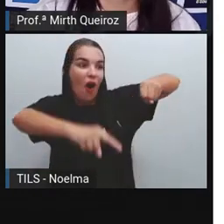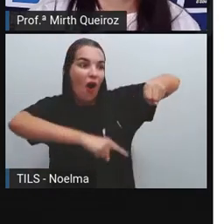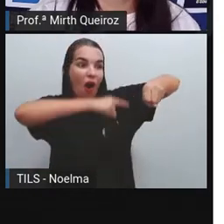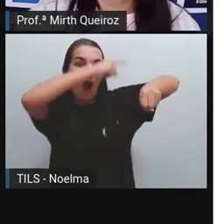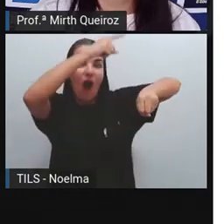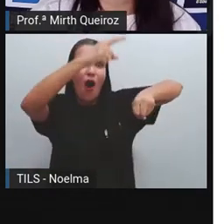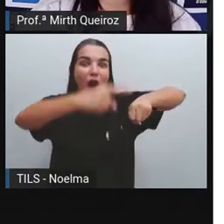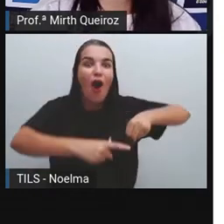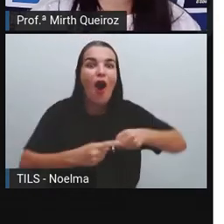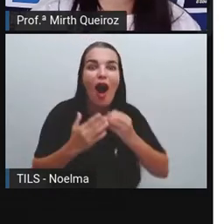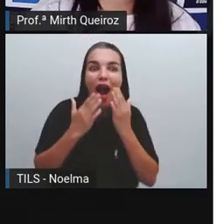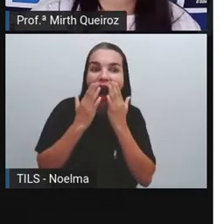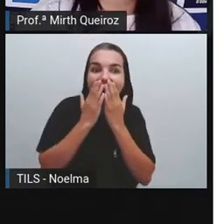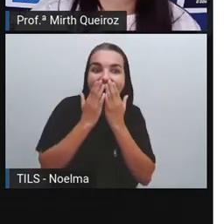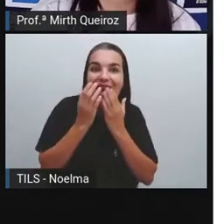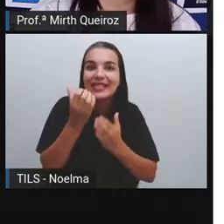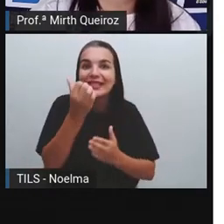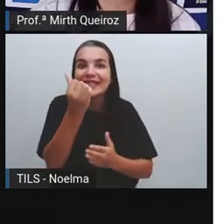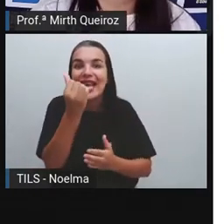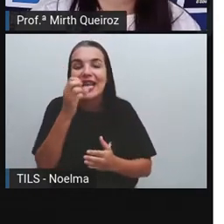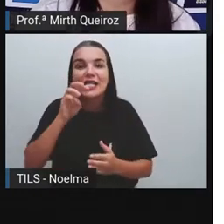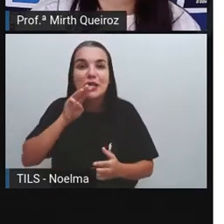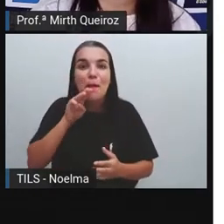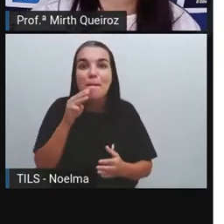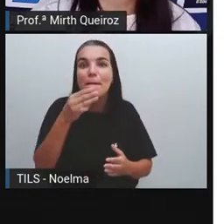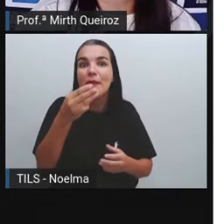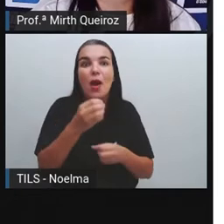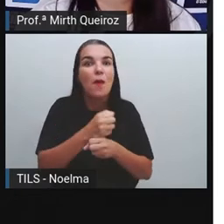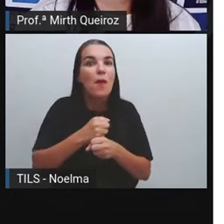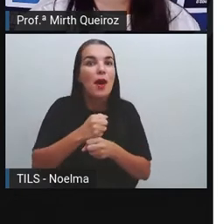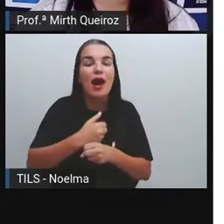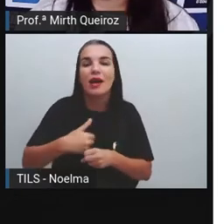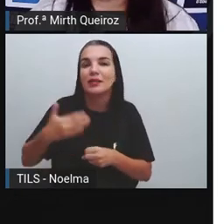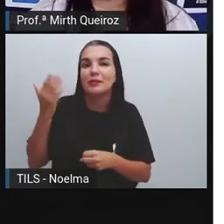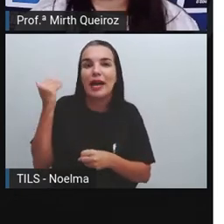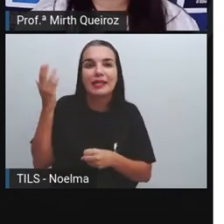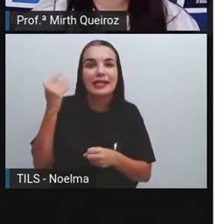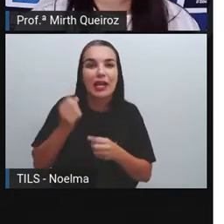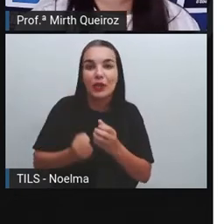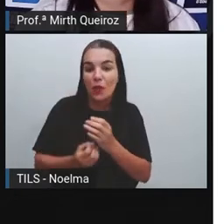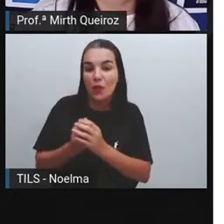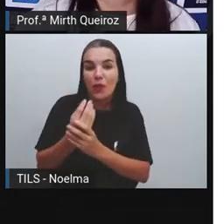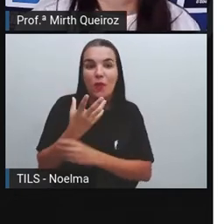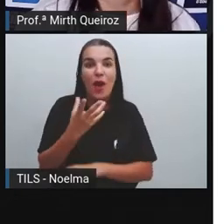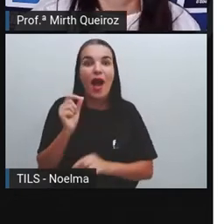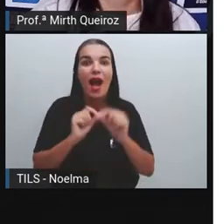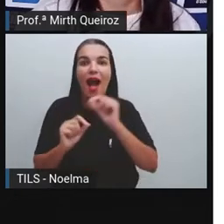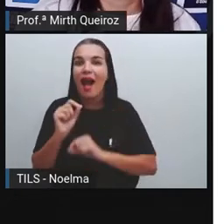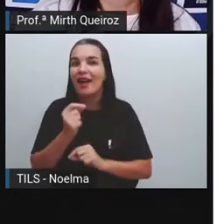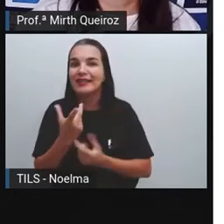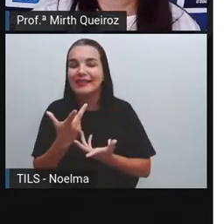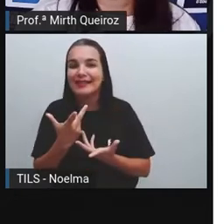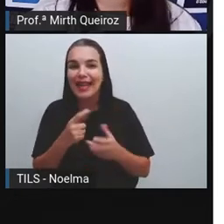Cerca de seis mil anos atrás. E o desenvolvimento de transporte vai se intensificar com essa